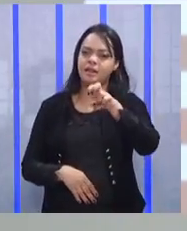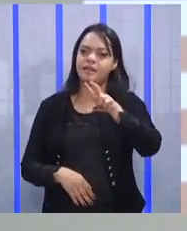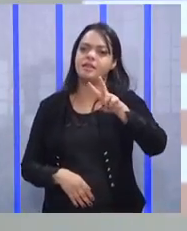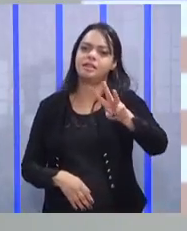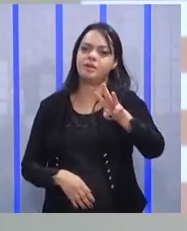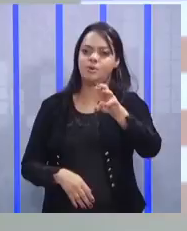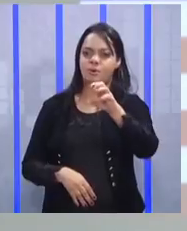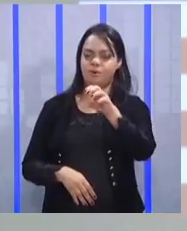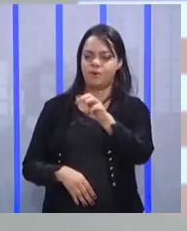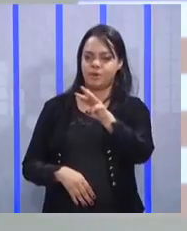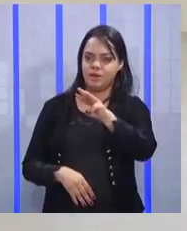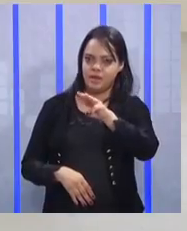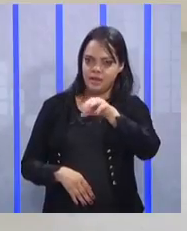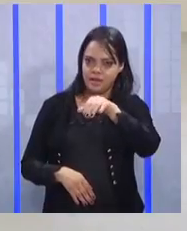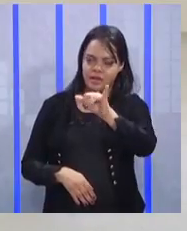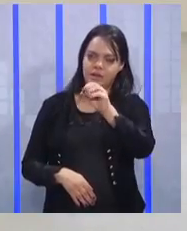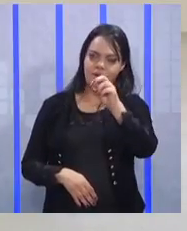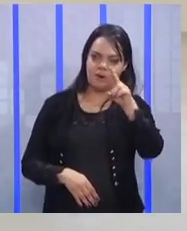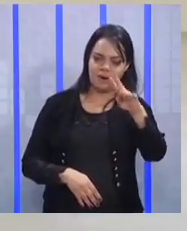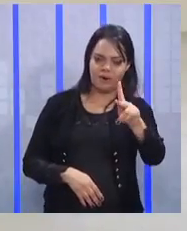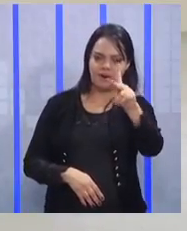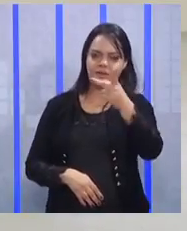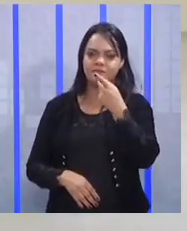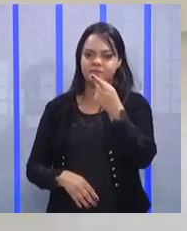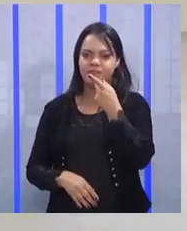direto, né? Vieto.